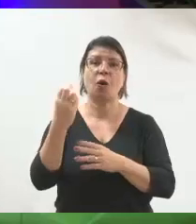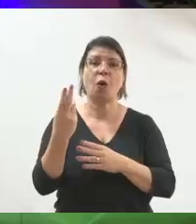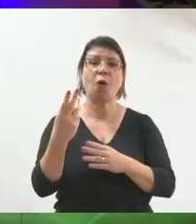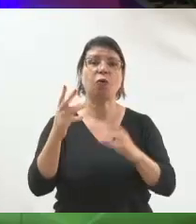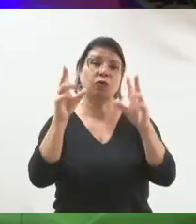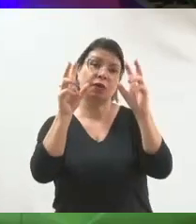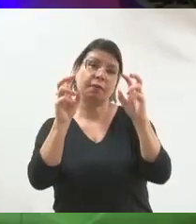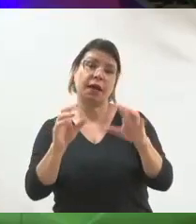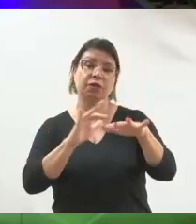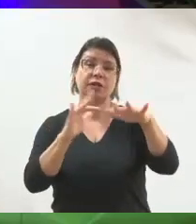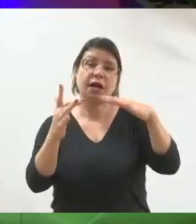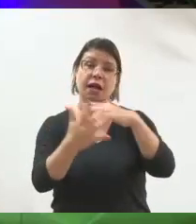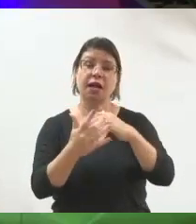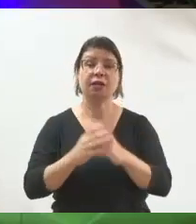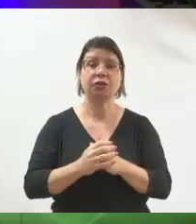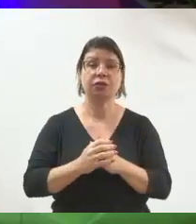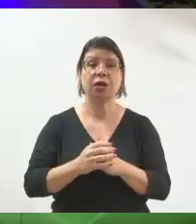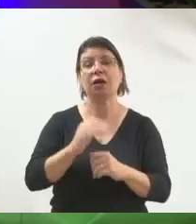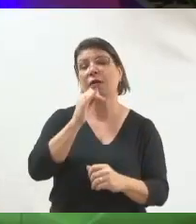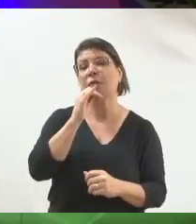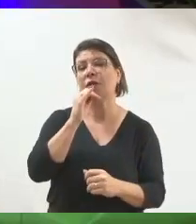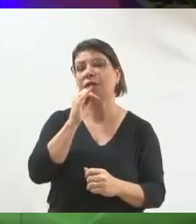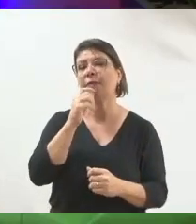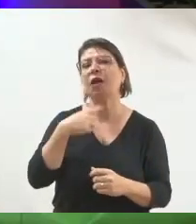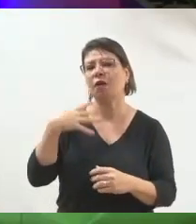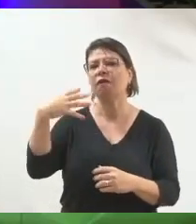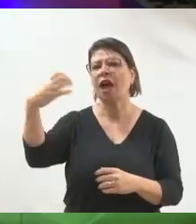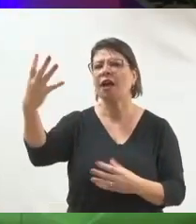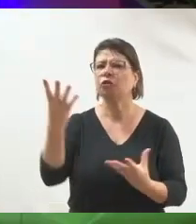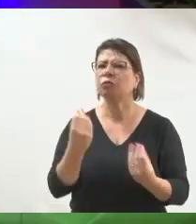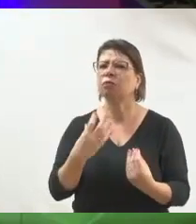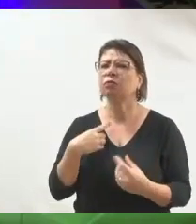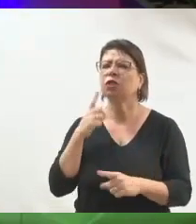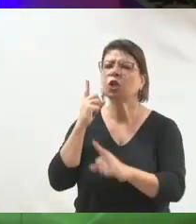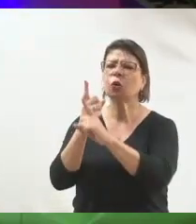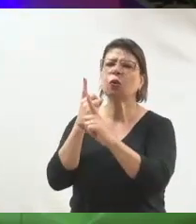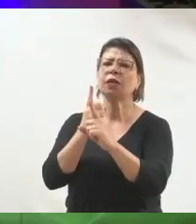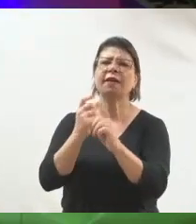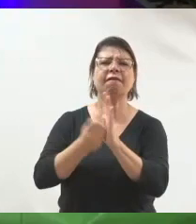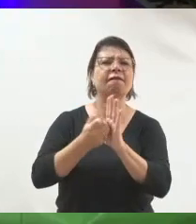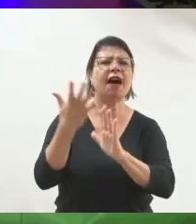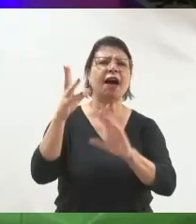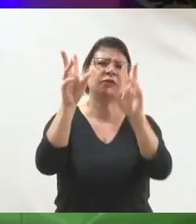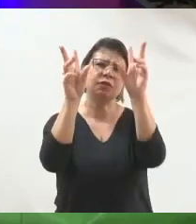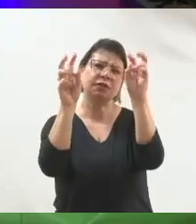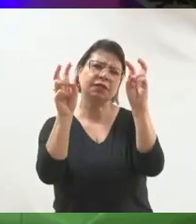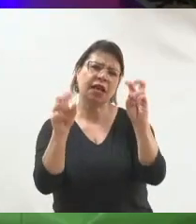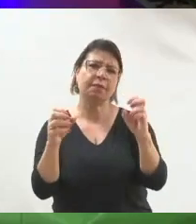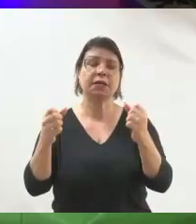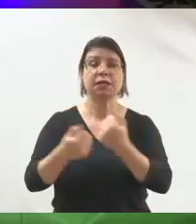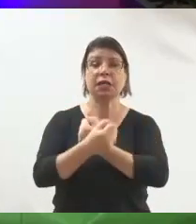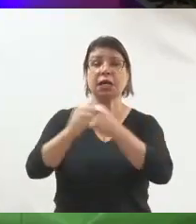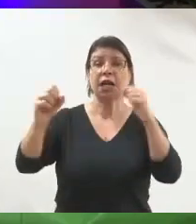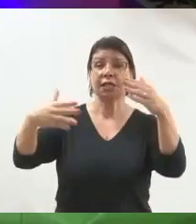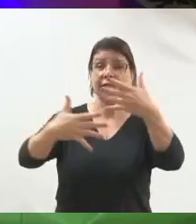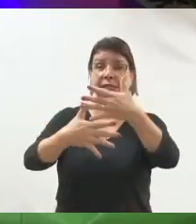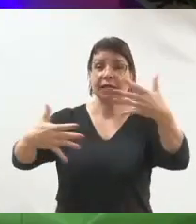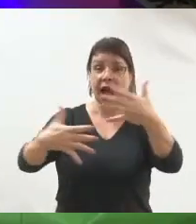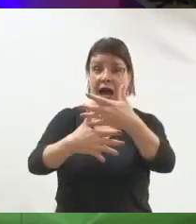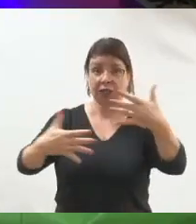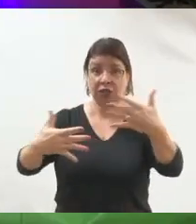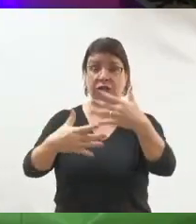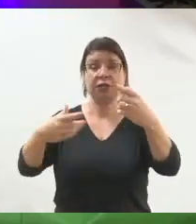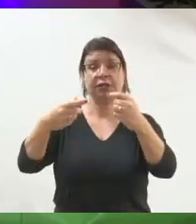dou muito palestra e estou vendo bastante, por exemplo, temas novos aparecendo esse ano. Por exemplo, em grandes cidades, temos a